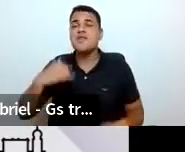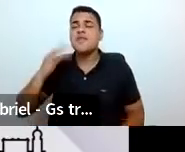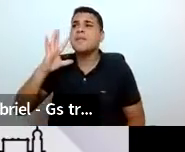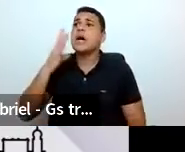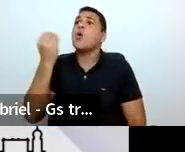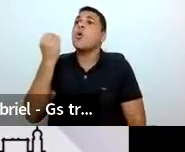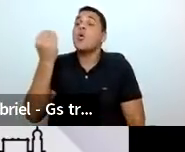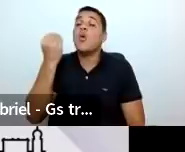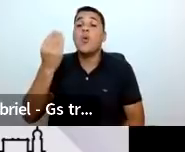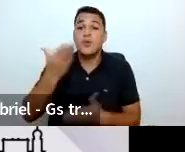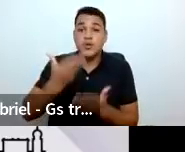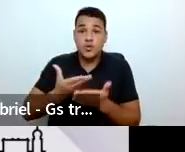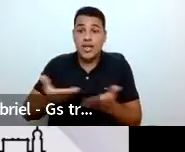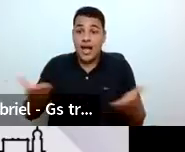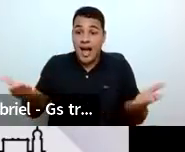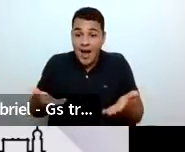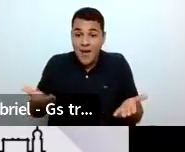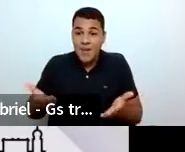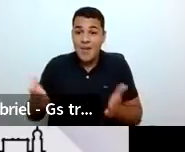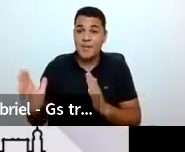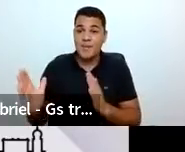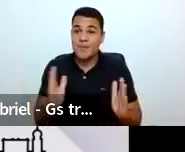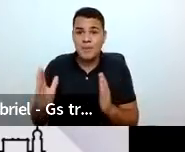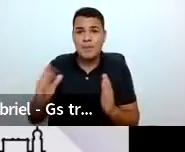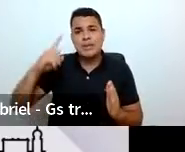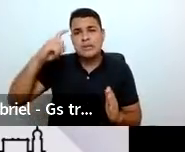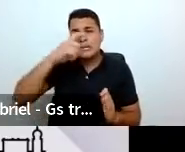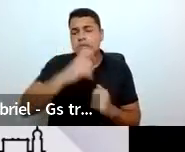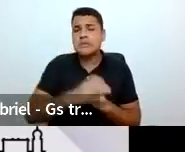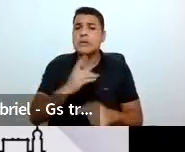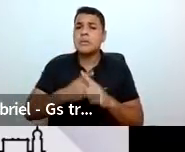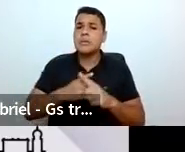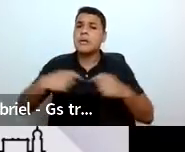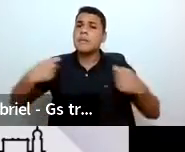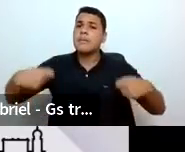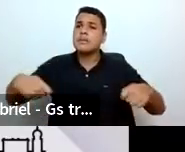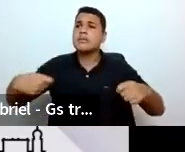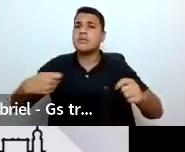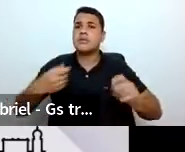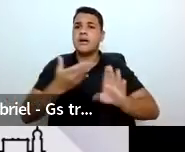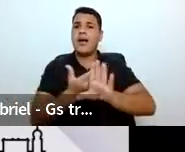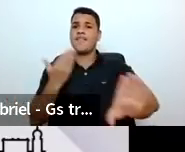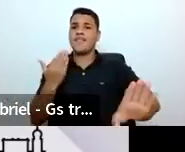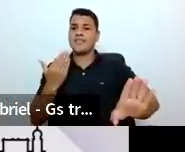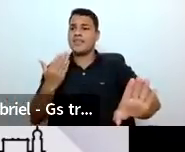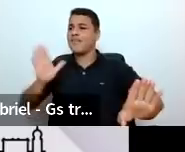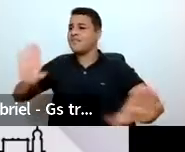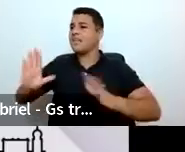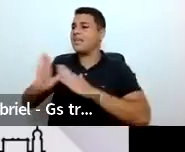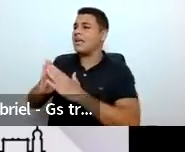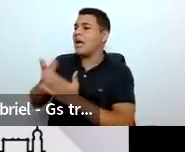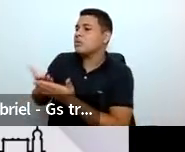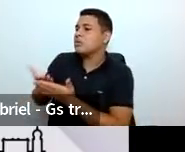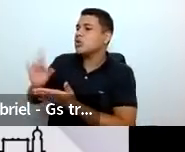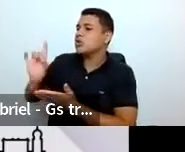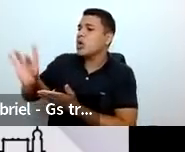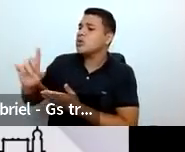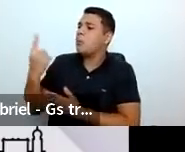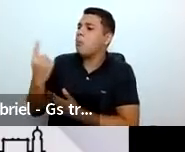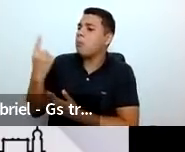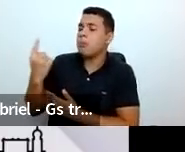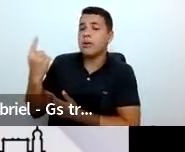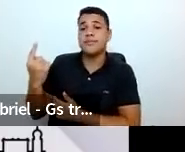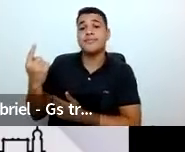momento tão difícil do afastamento social? Não é fácil. E a pesquisa também. A gente teve que se